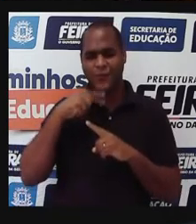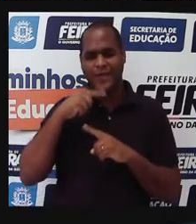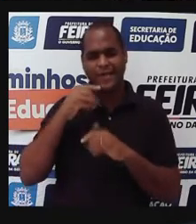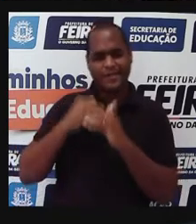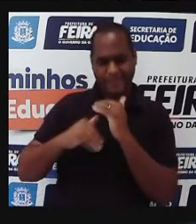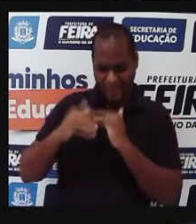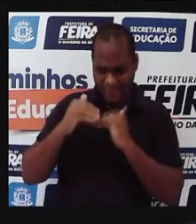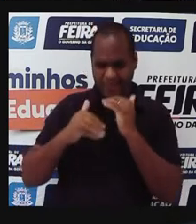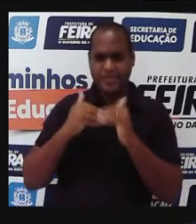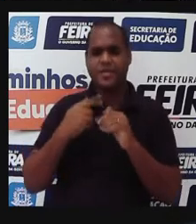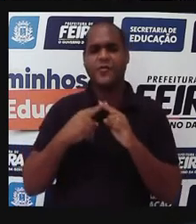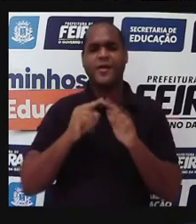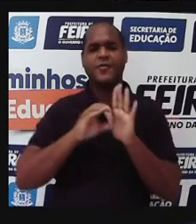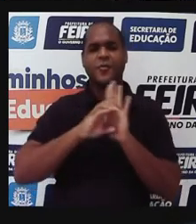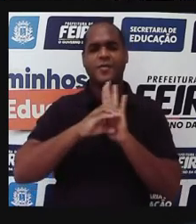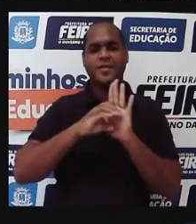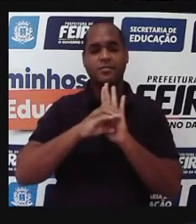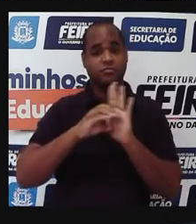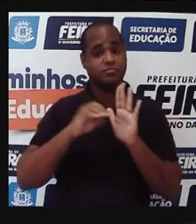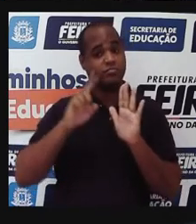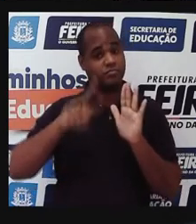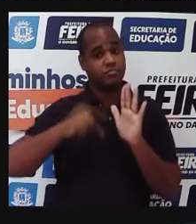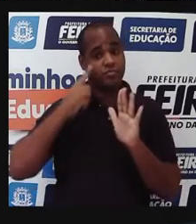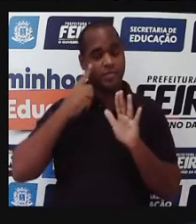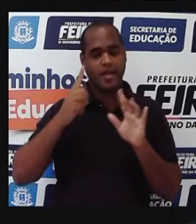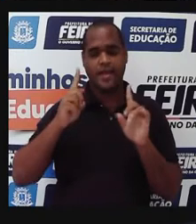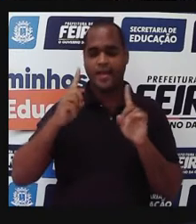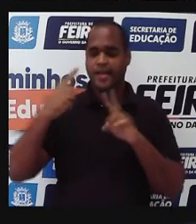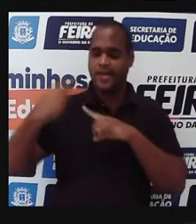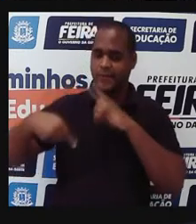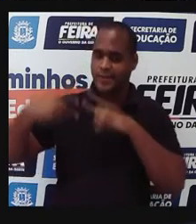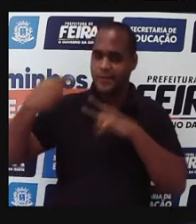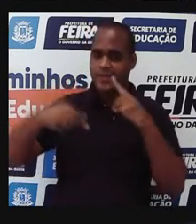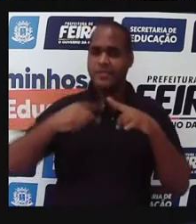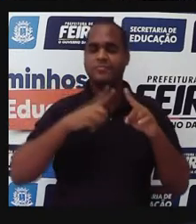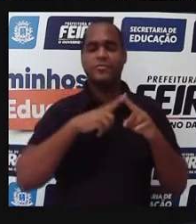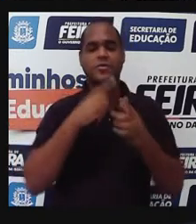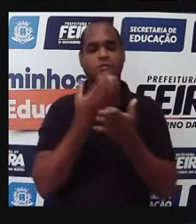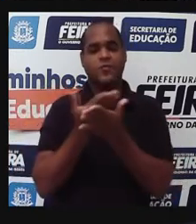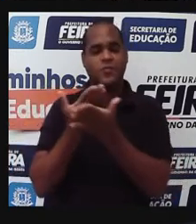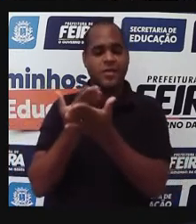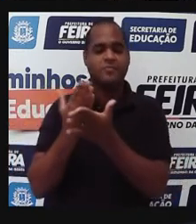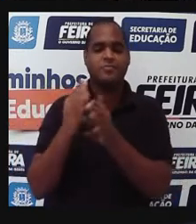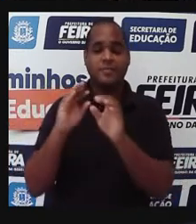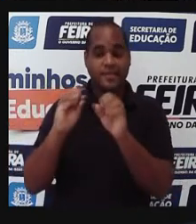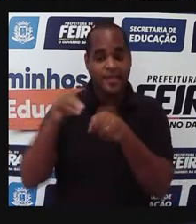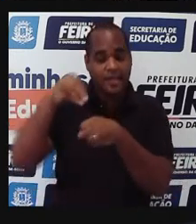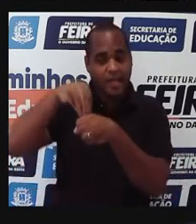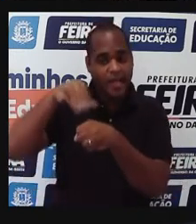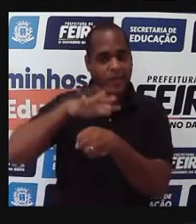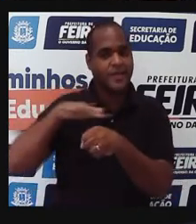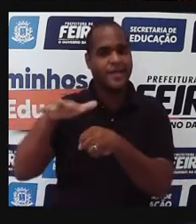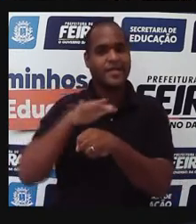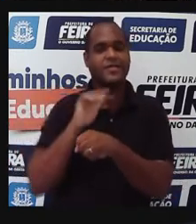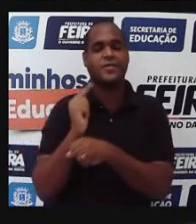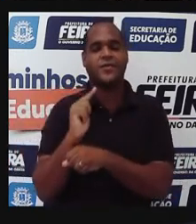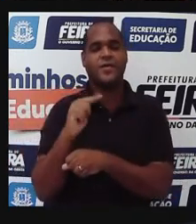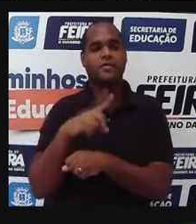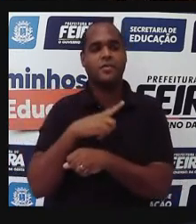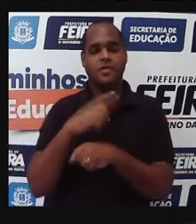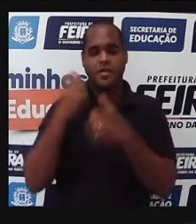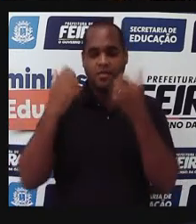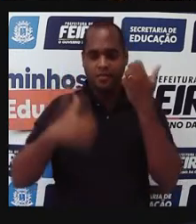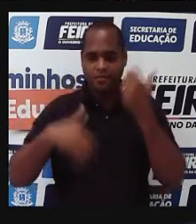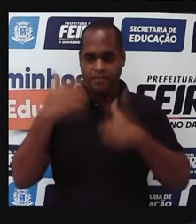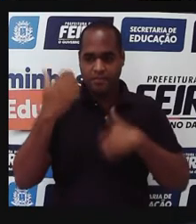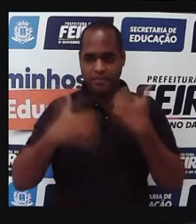trazem esse conceito? Que é um conceito também muito discutido, estudado na geografia. Mas por que que Pró, tá trazendo essas